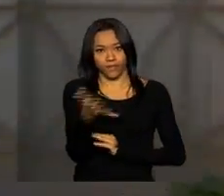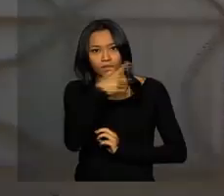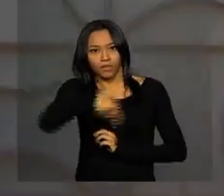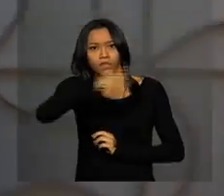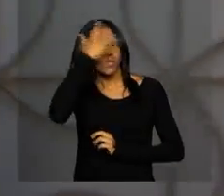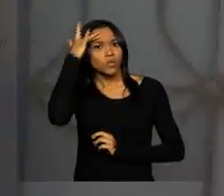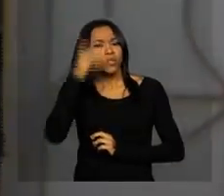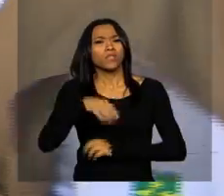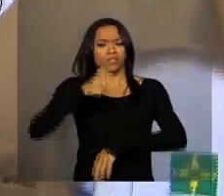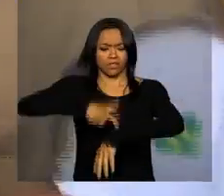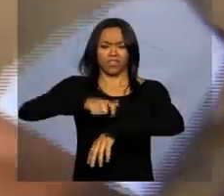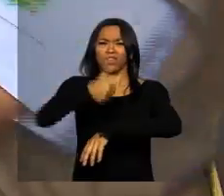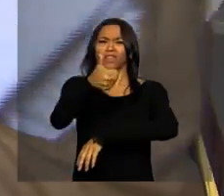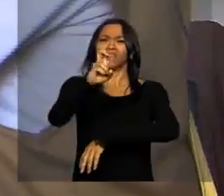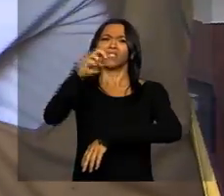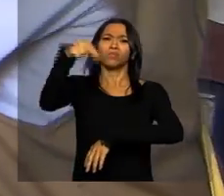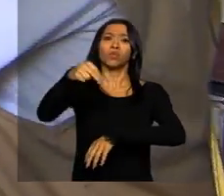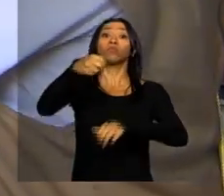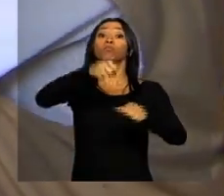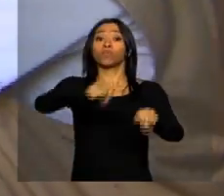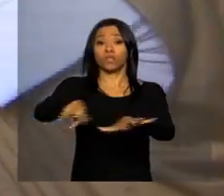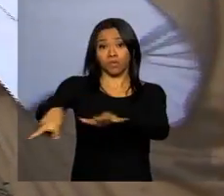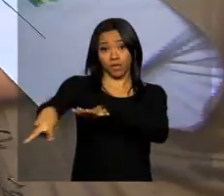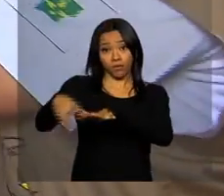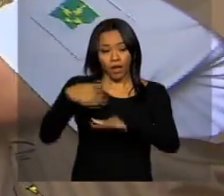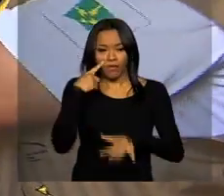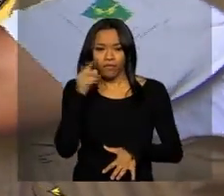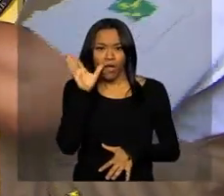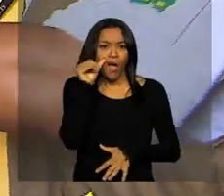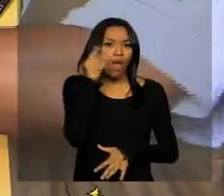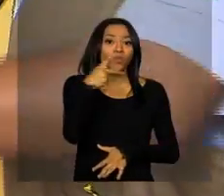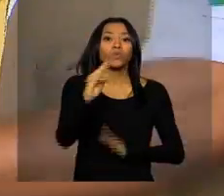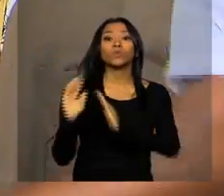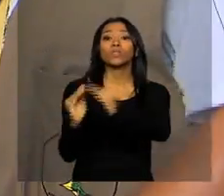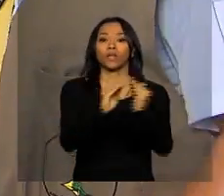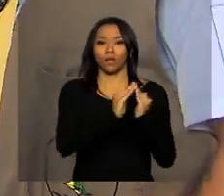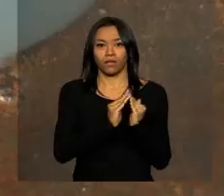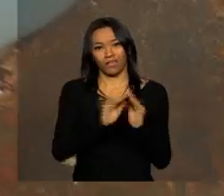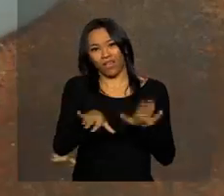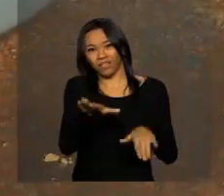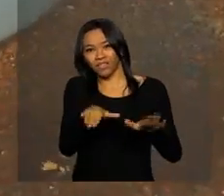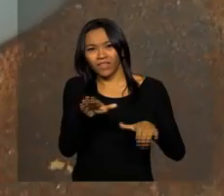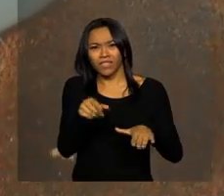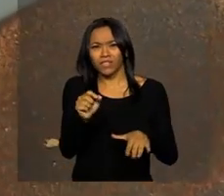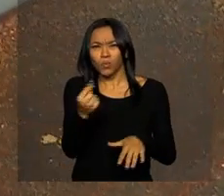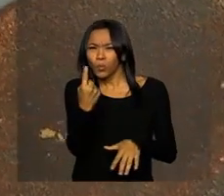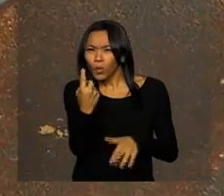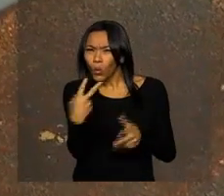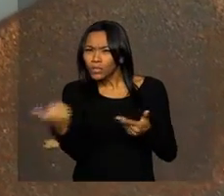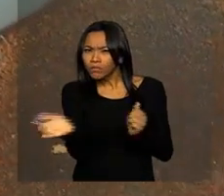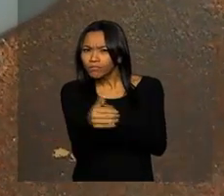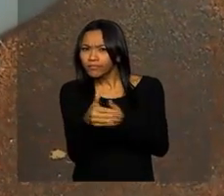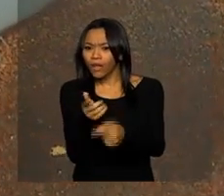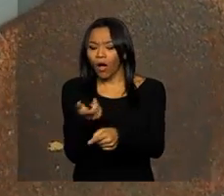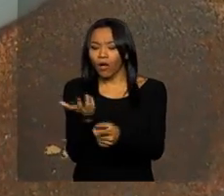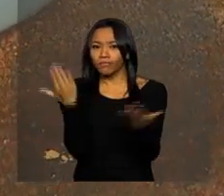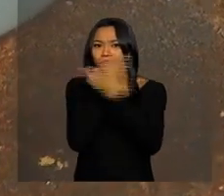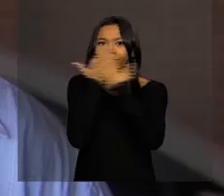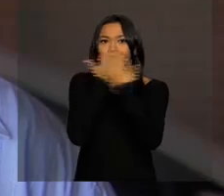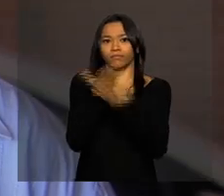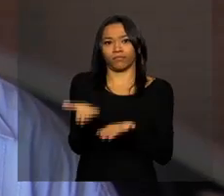pessoas tirem 15 minutos por semana para verificar a casa, já que às vezes um detalhe pode passar